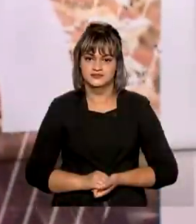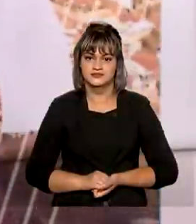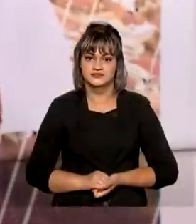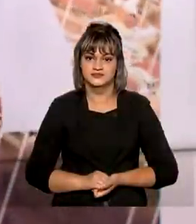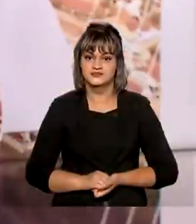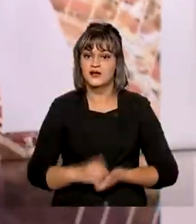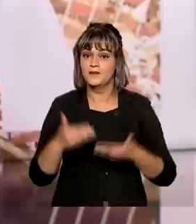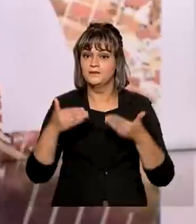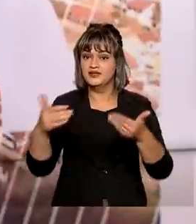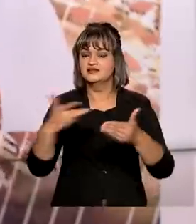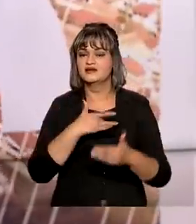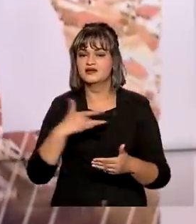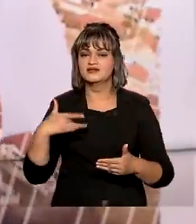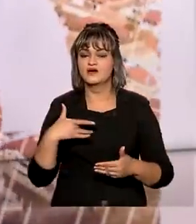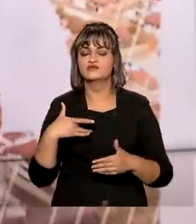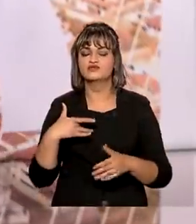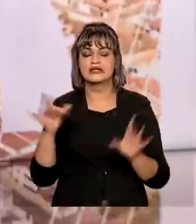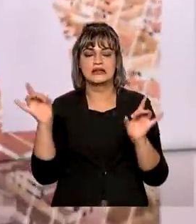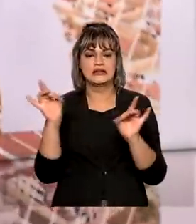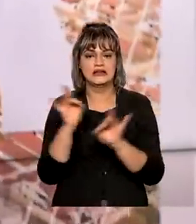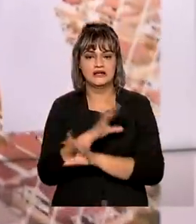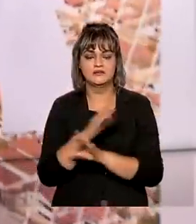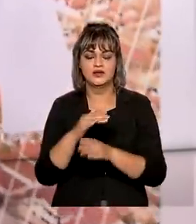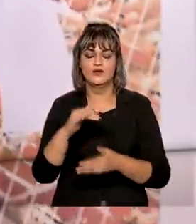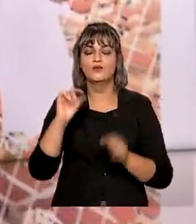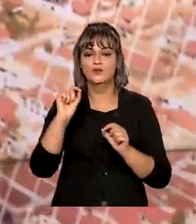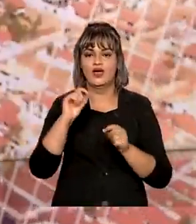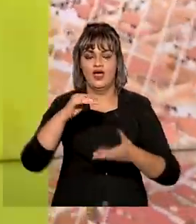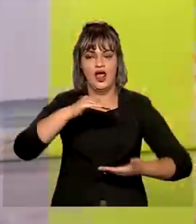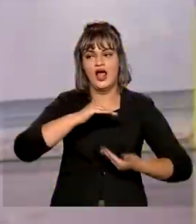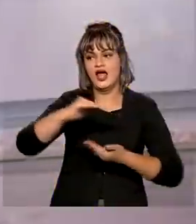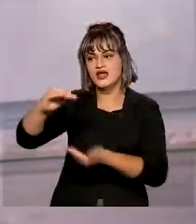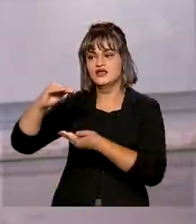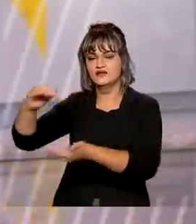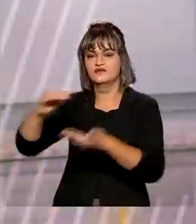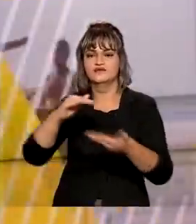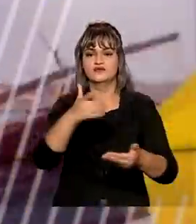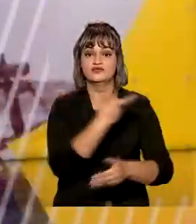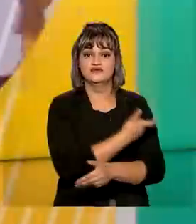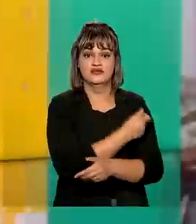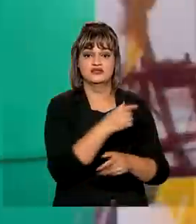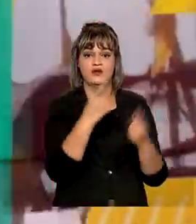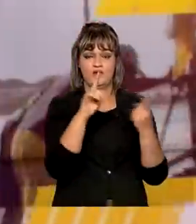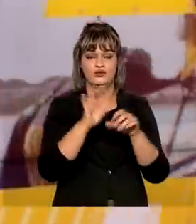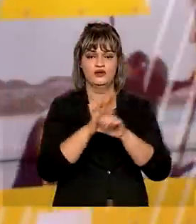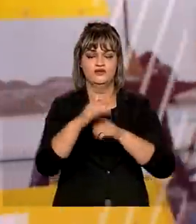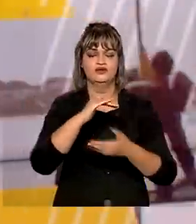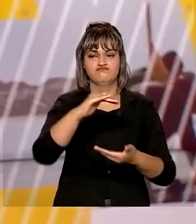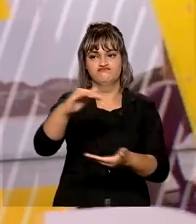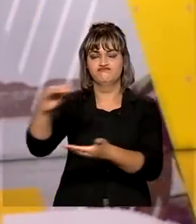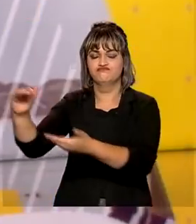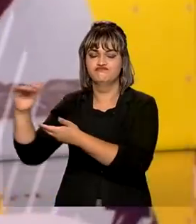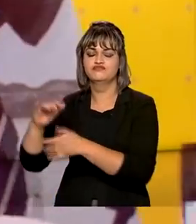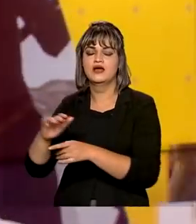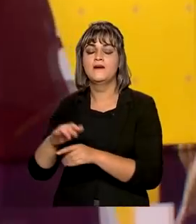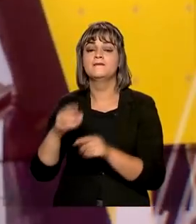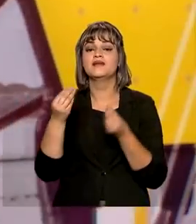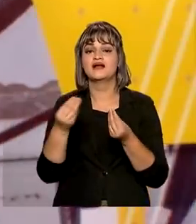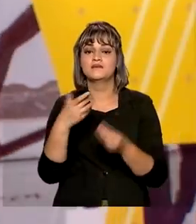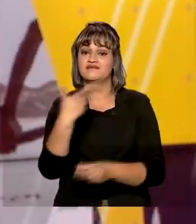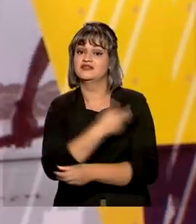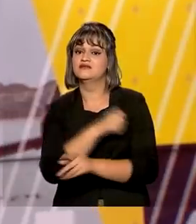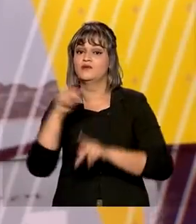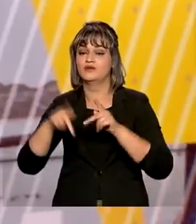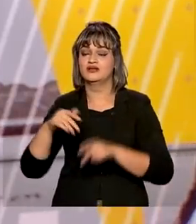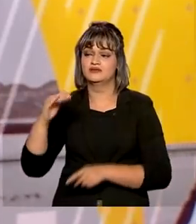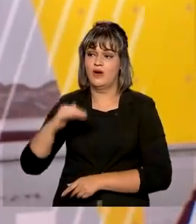O Ministério da Saúde concluiu o envio aos estados de vacinas contra a Covid-19 para imunizar toda a população